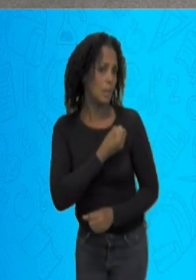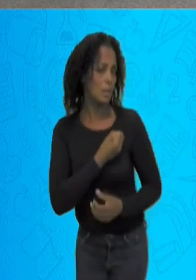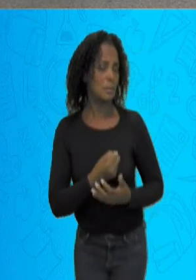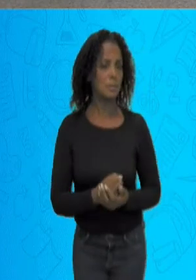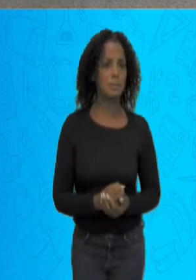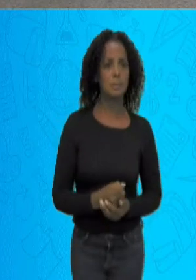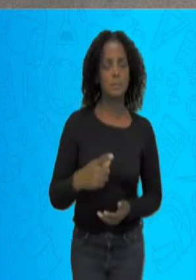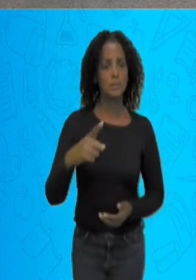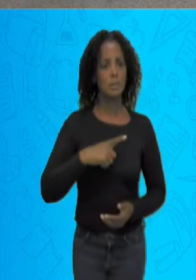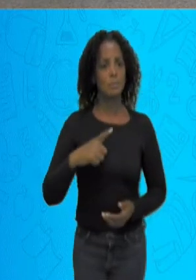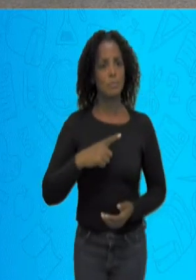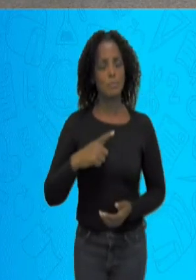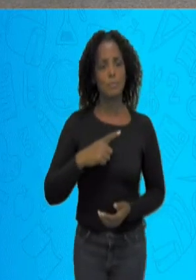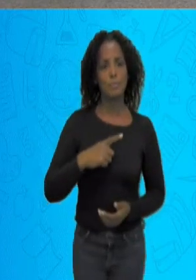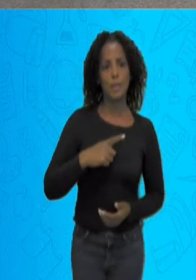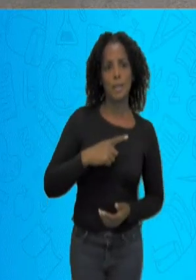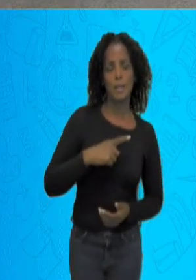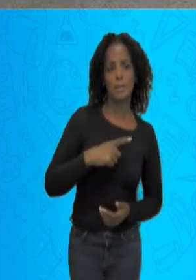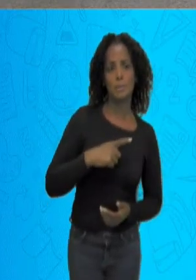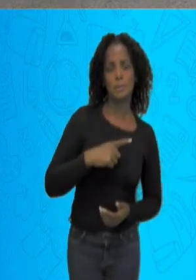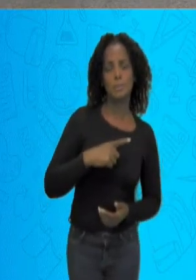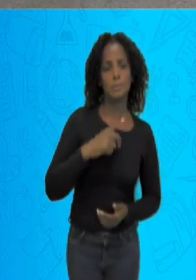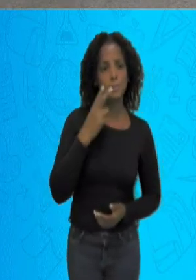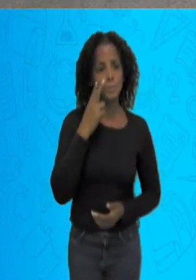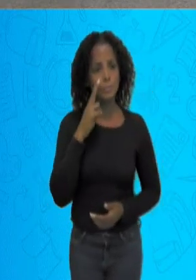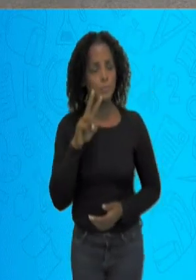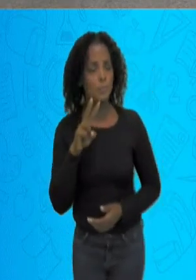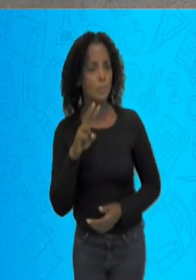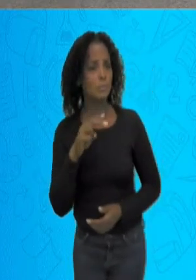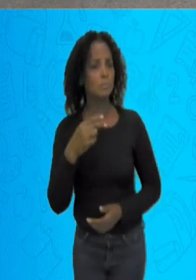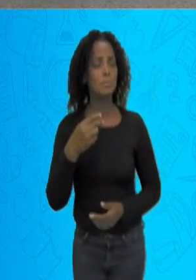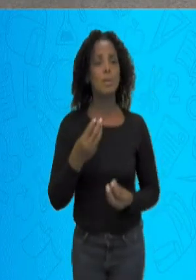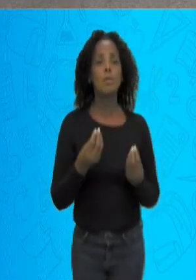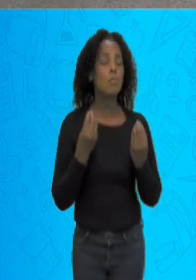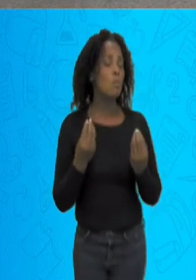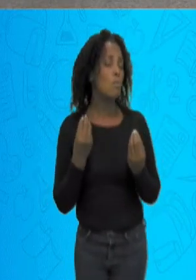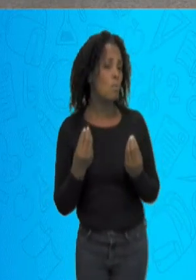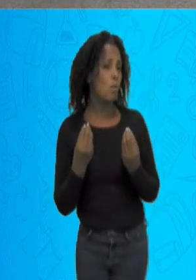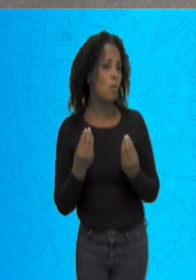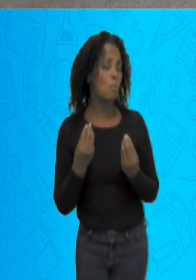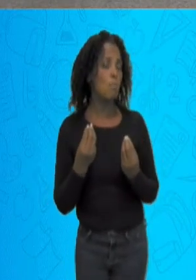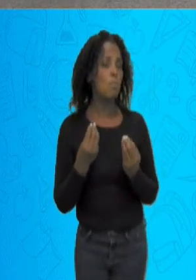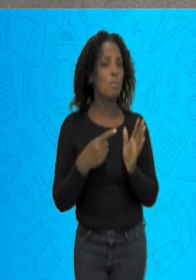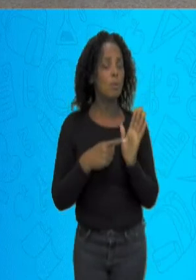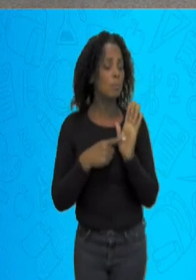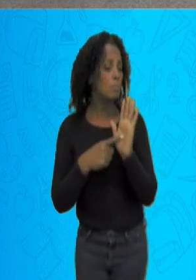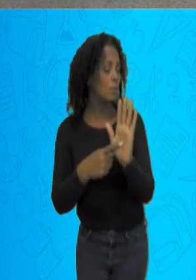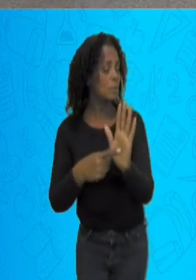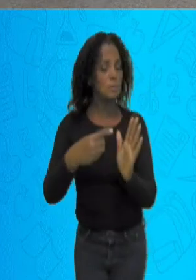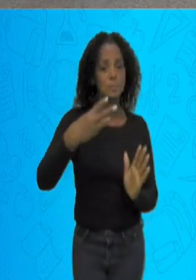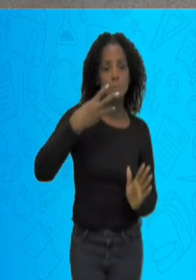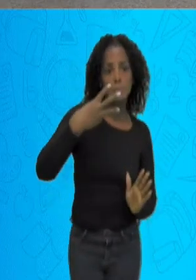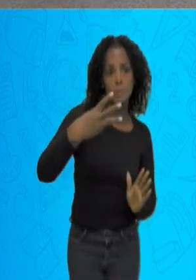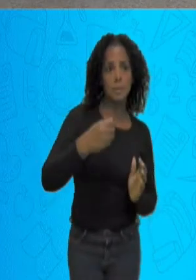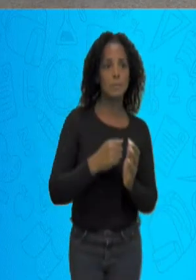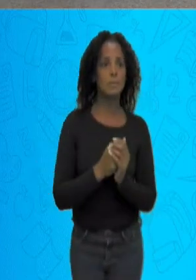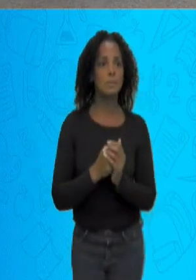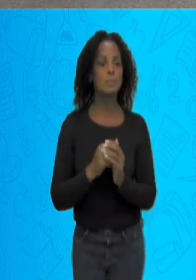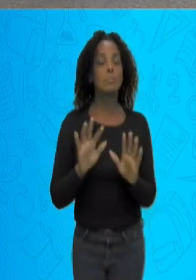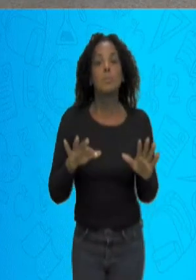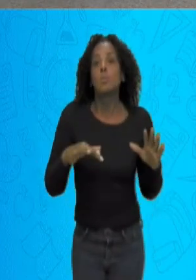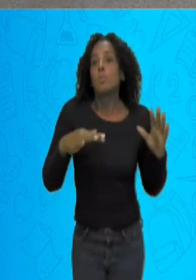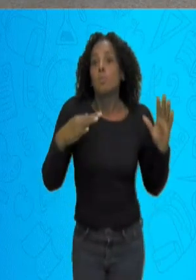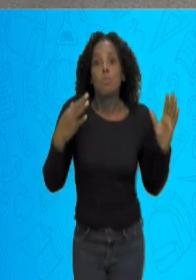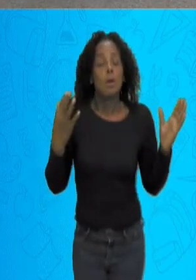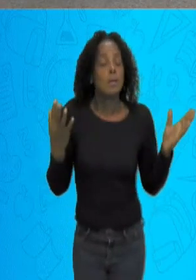Vocês tiveram a oportunidade de ver referente ao número três. Como a gente representa o número três. E quando a gente